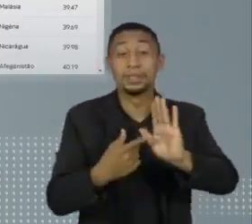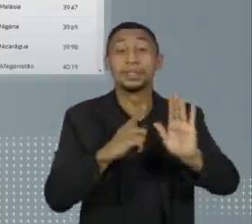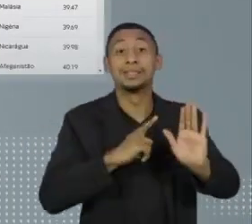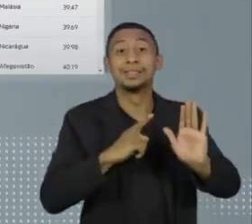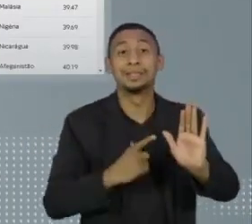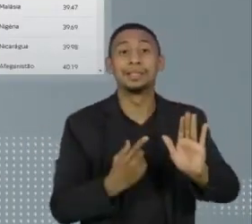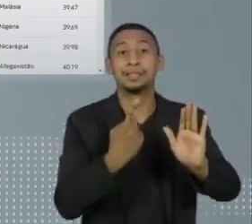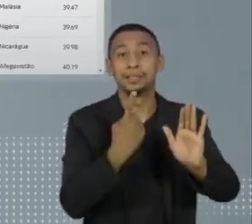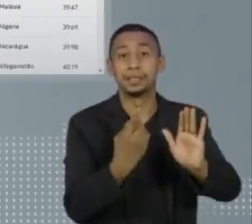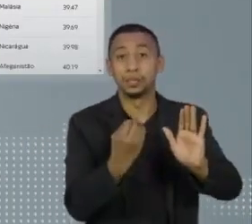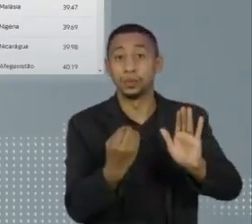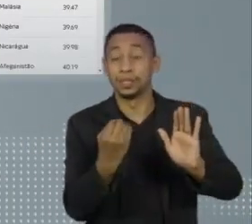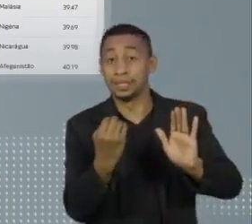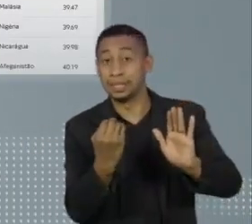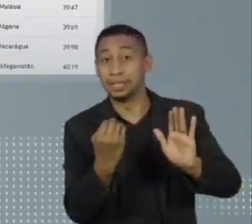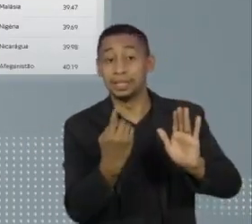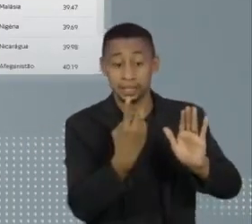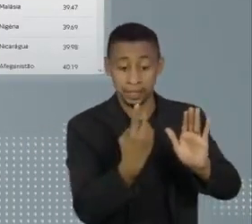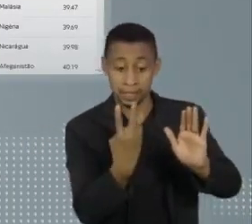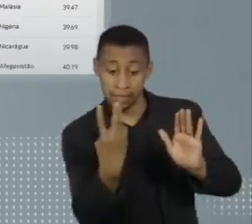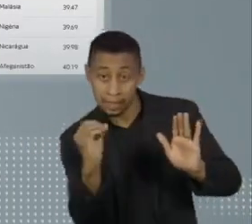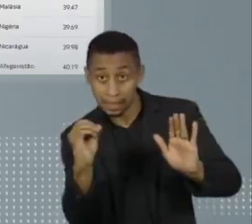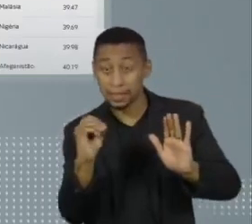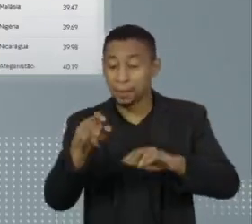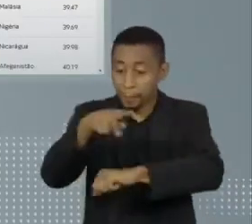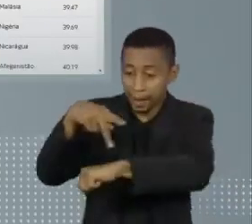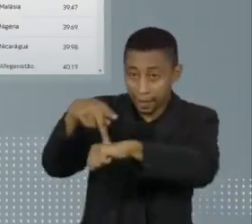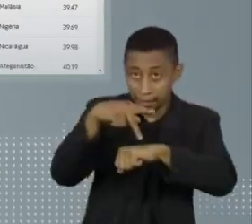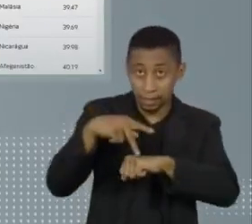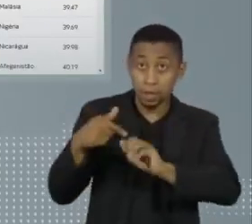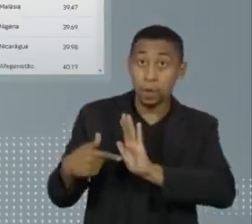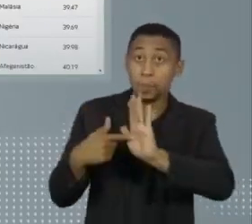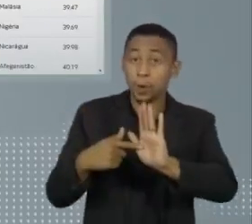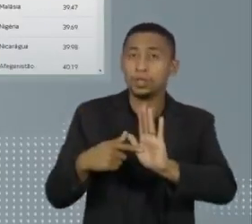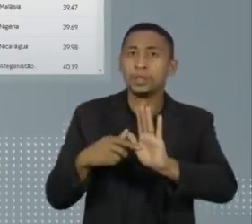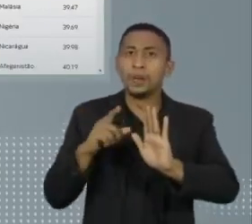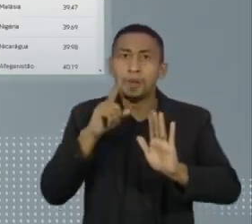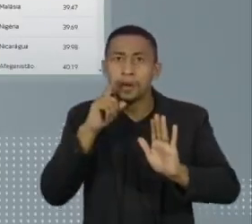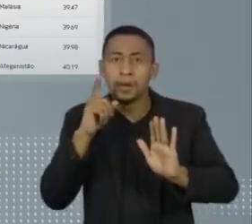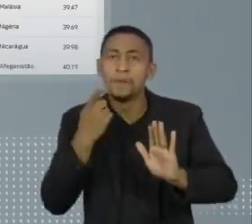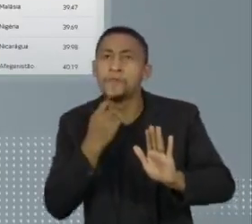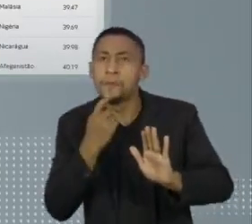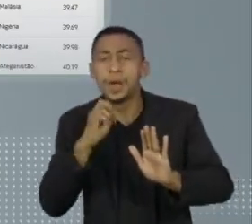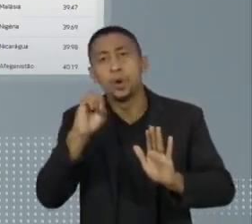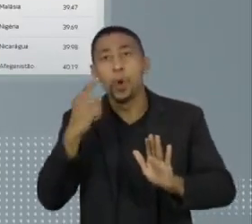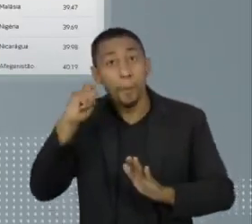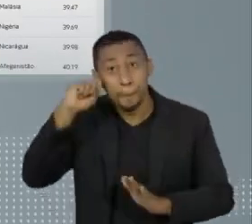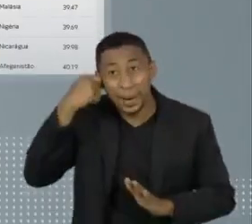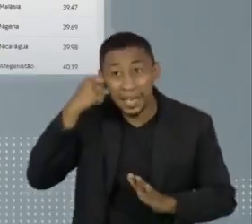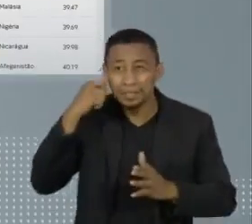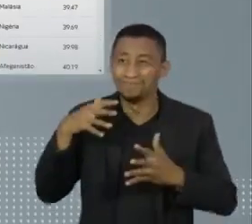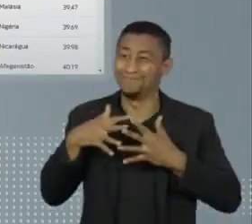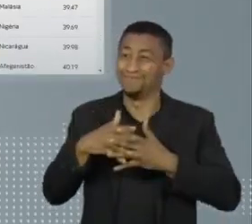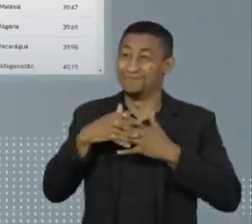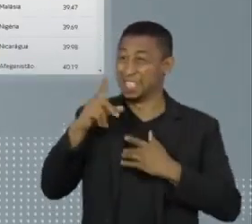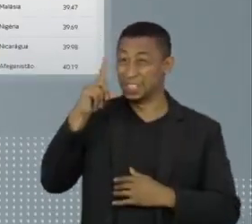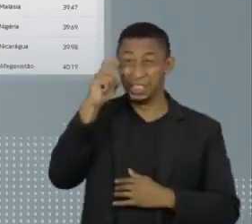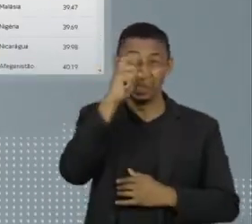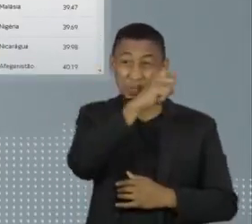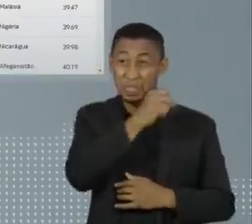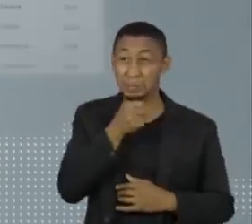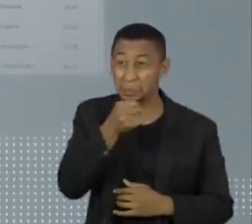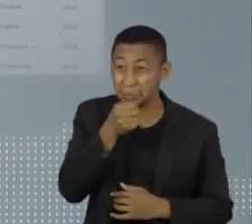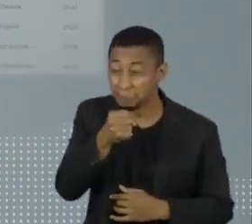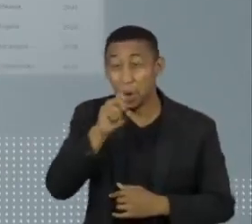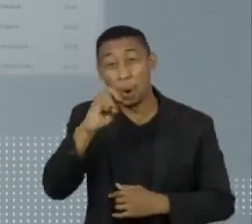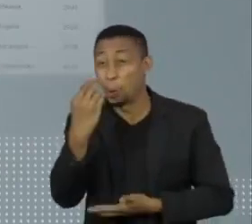As nações classificadas em vermelho ou preto são aquelas onde a prática jornalística está numa situação considerada difícil ou